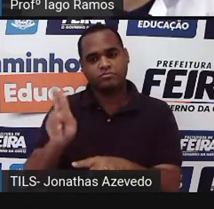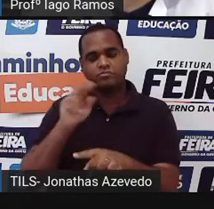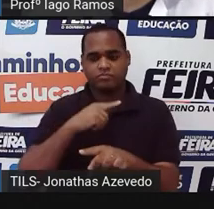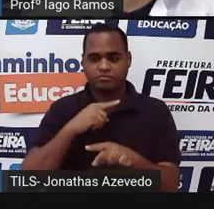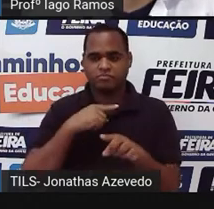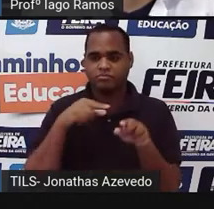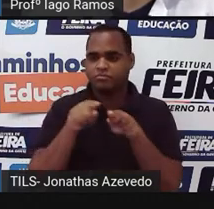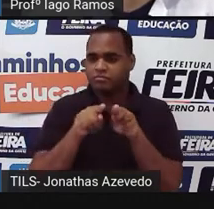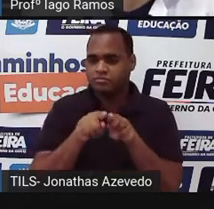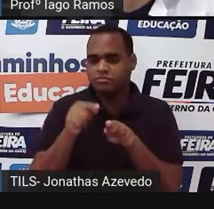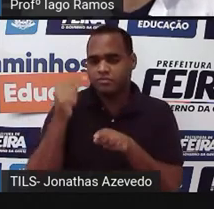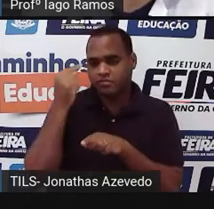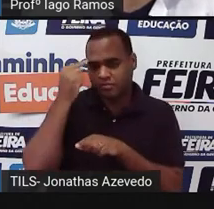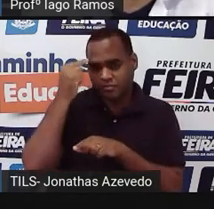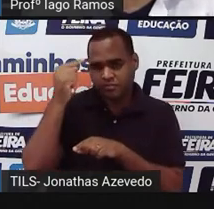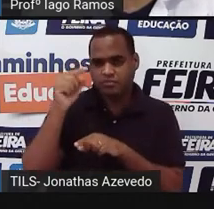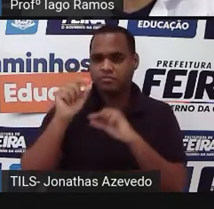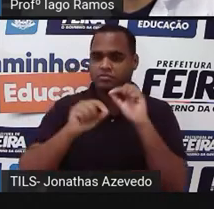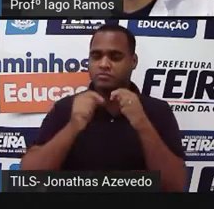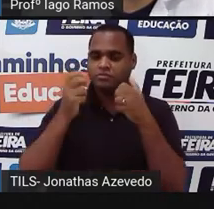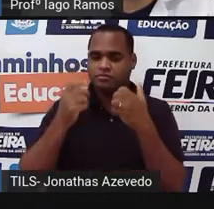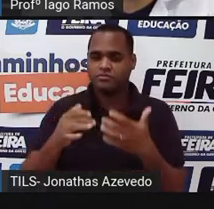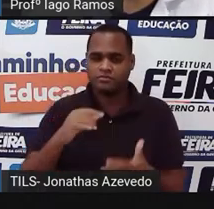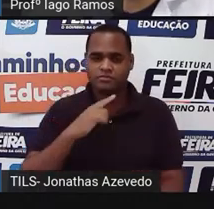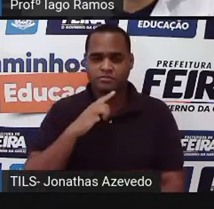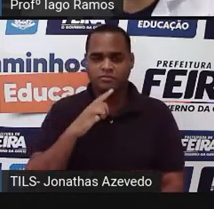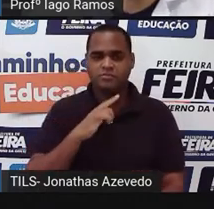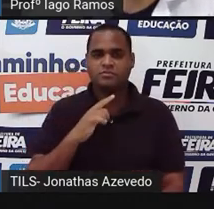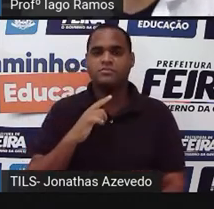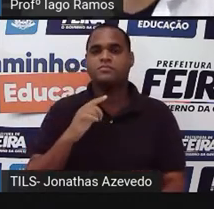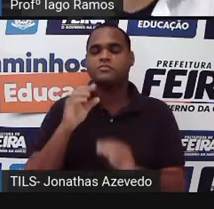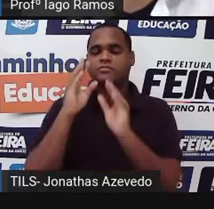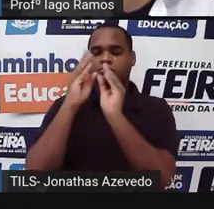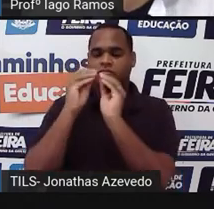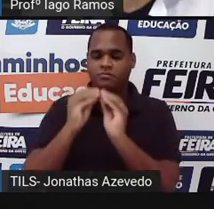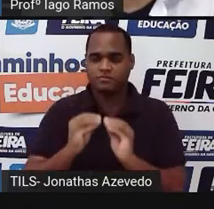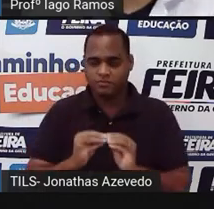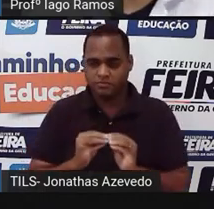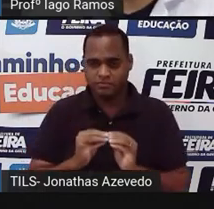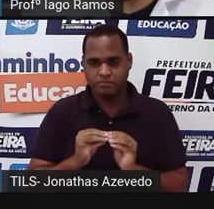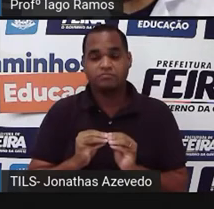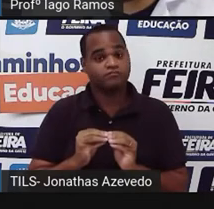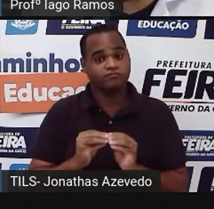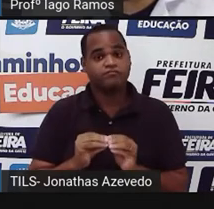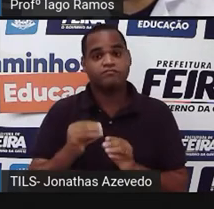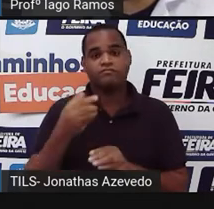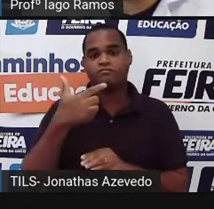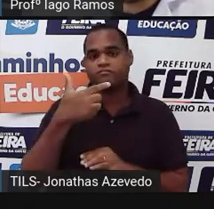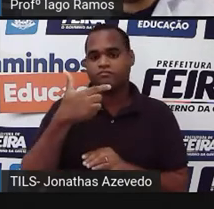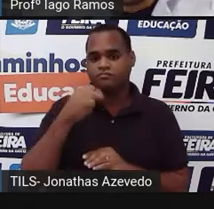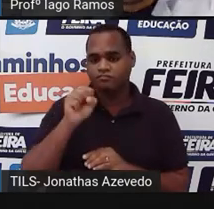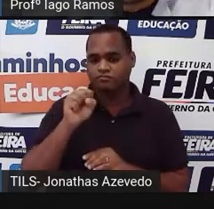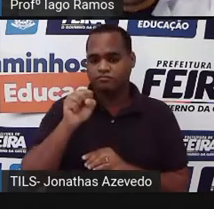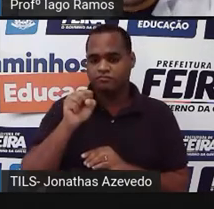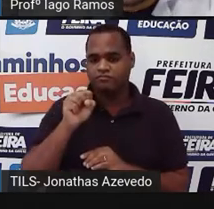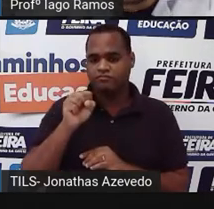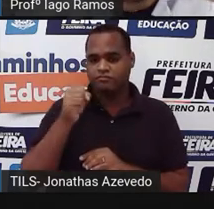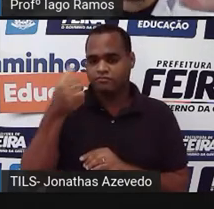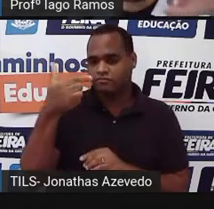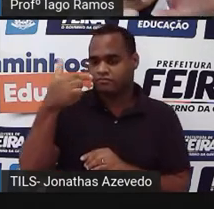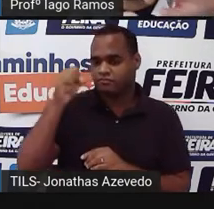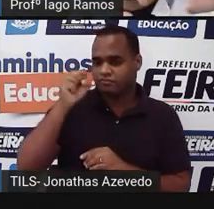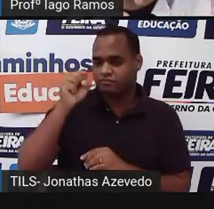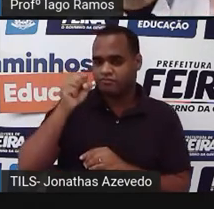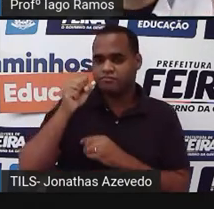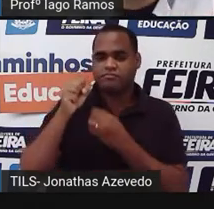a ideia de decomposição como assim professor vinte e oito mentalmente eu